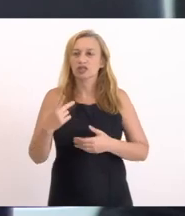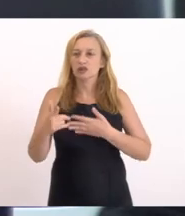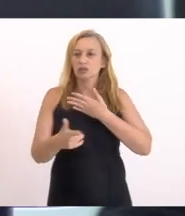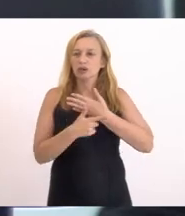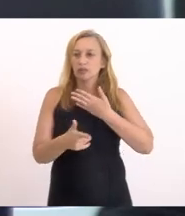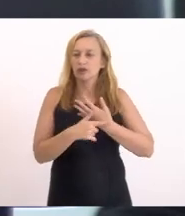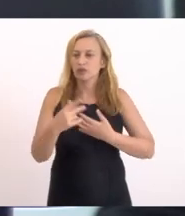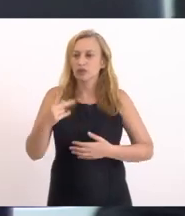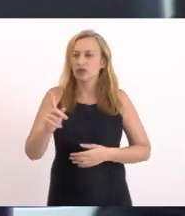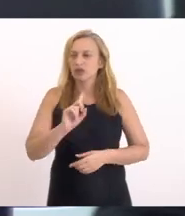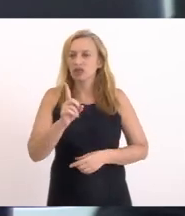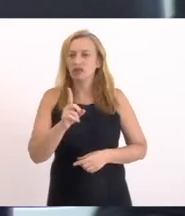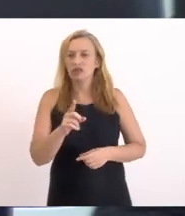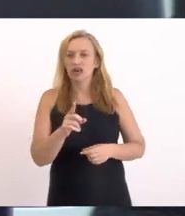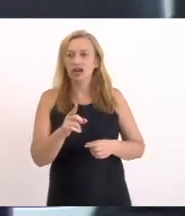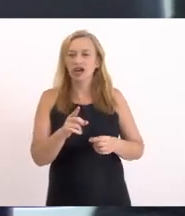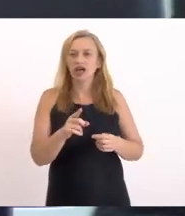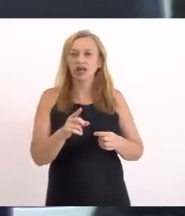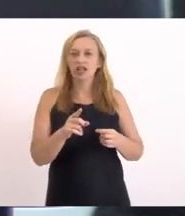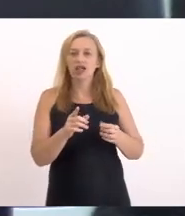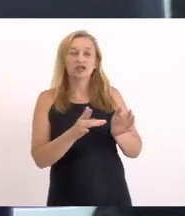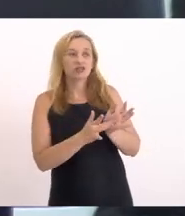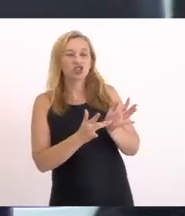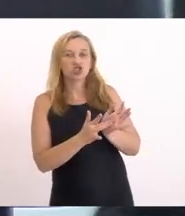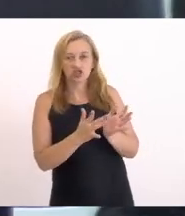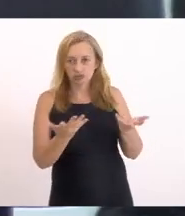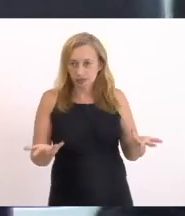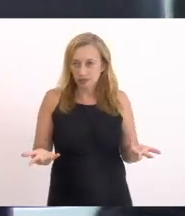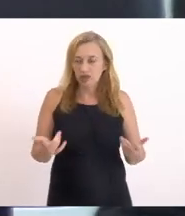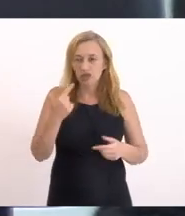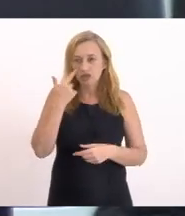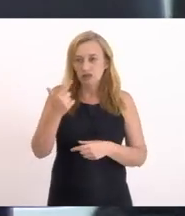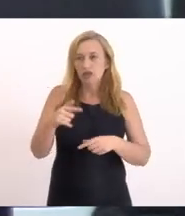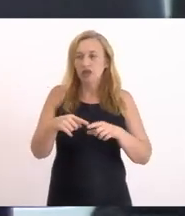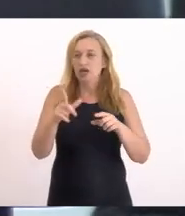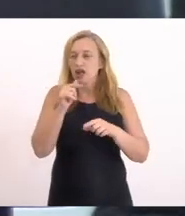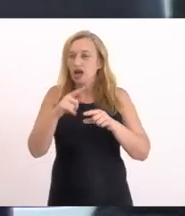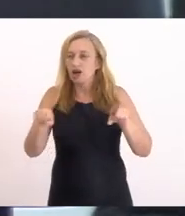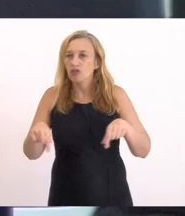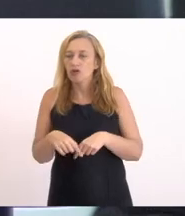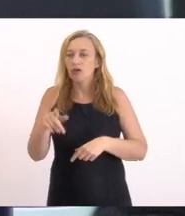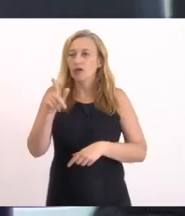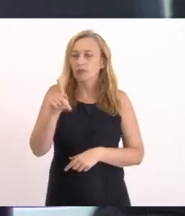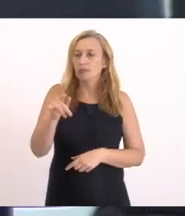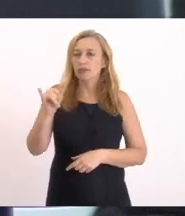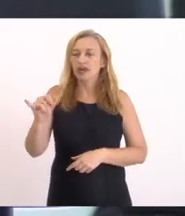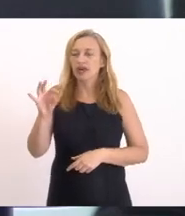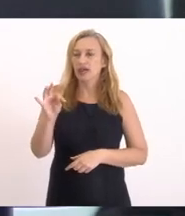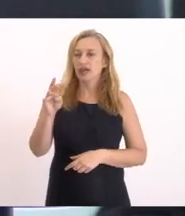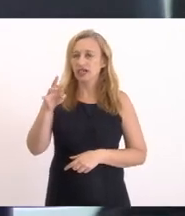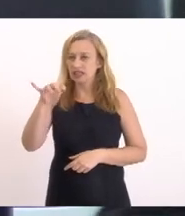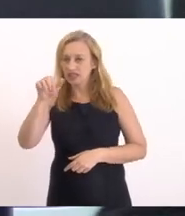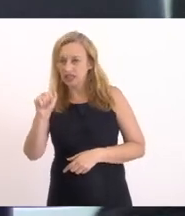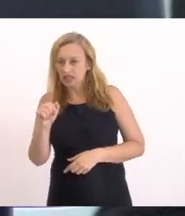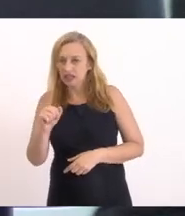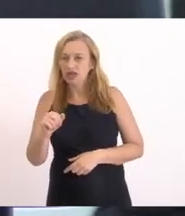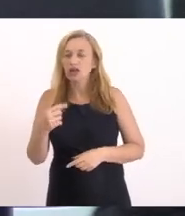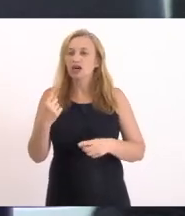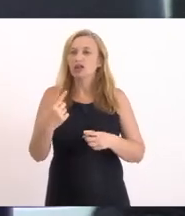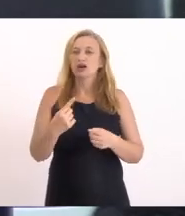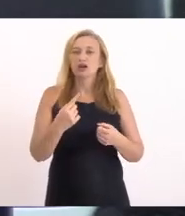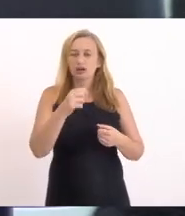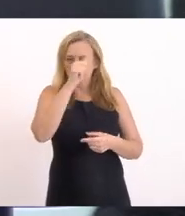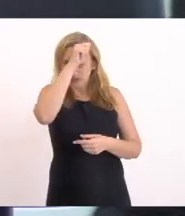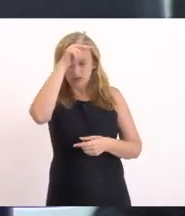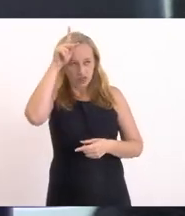E não ficar fazendo paliativo A gente passa muito isso Pelas lagoas de Piratini Que está e PUC Tem esse embrólio É porque Prefeitura